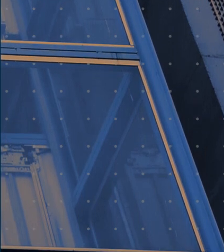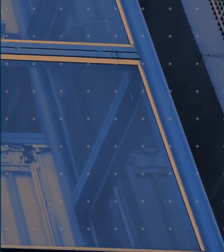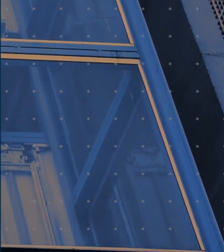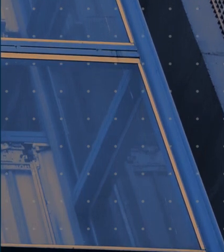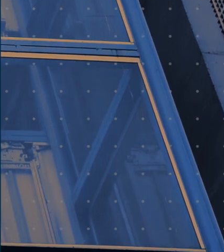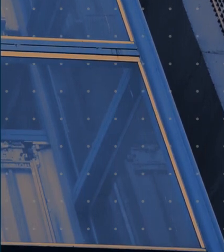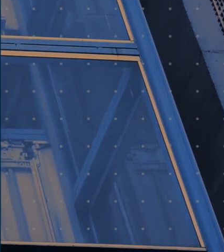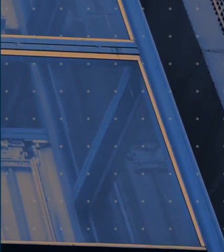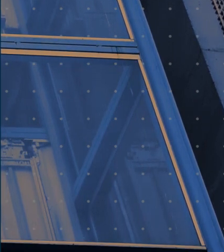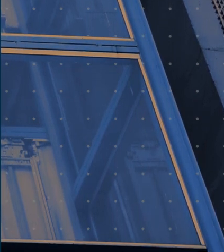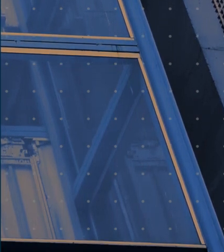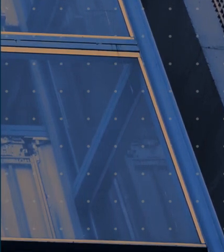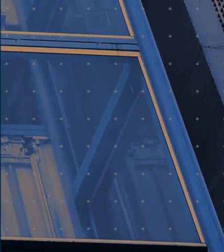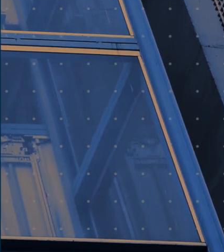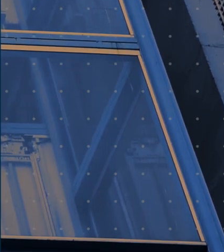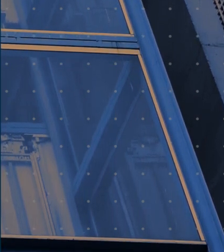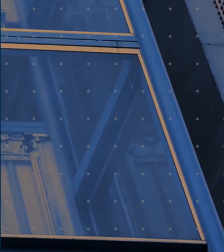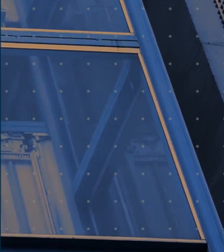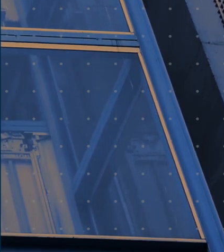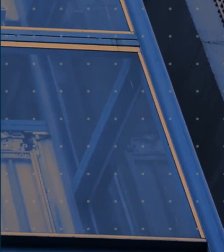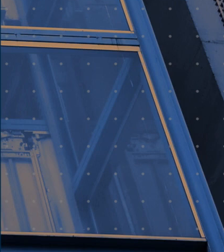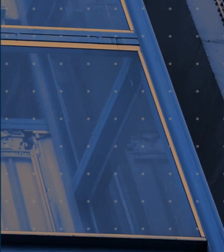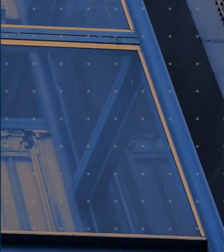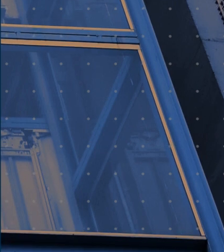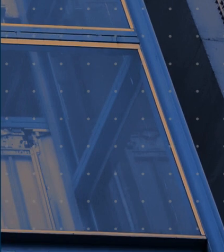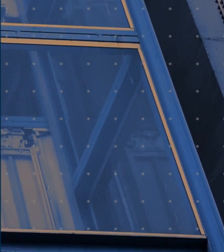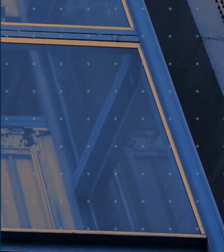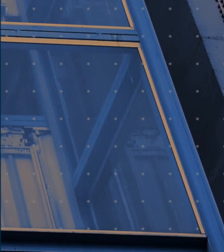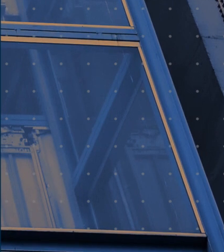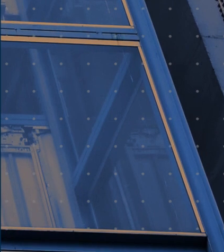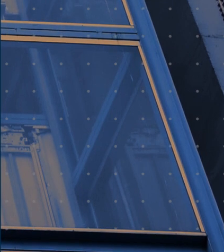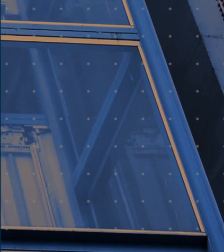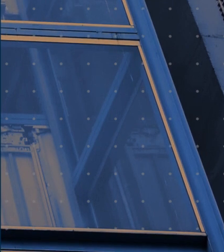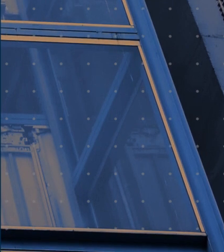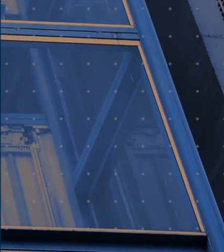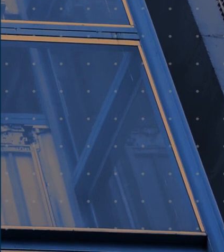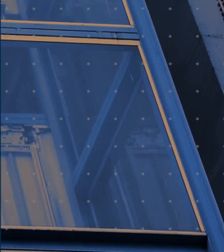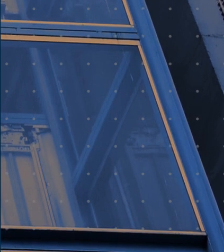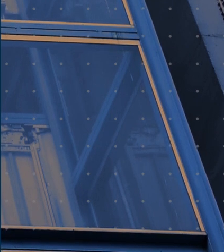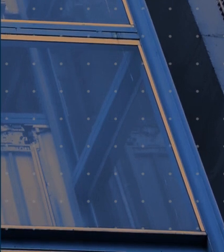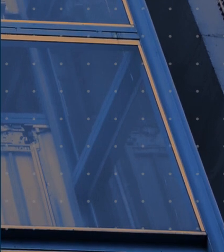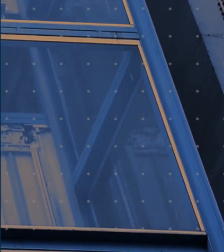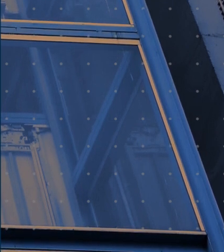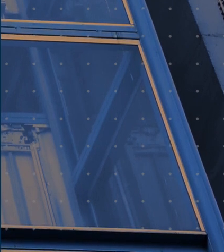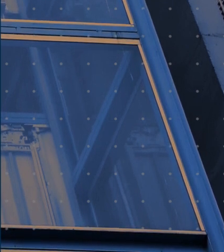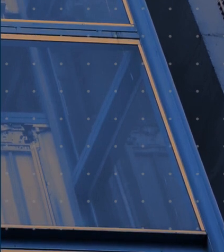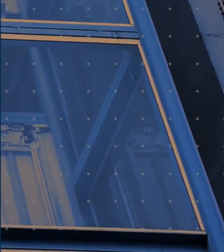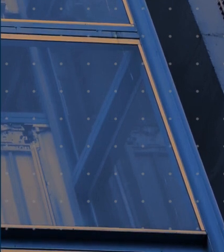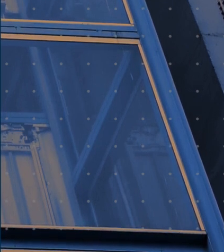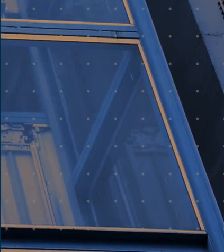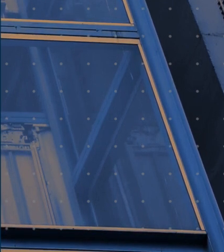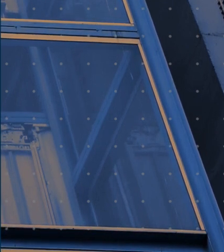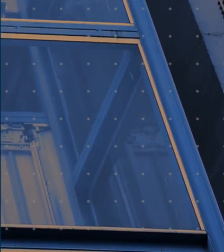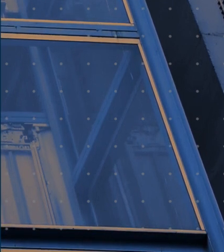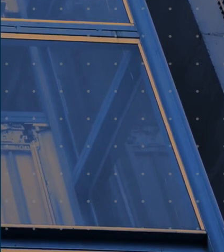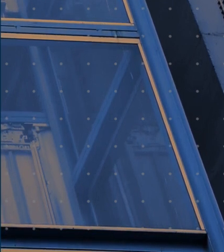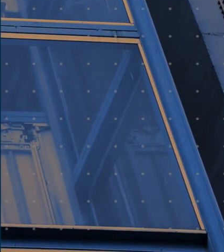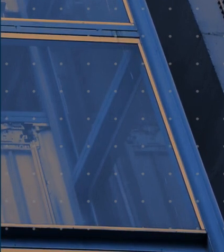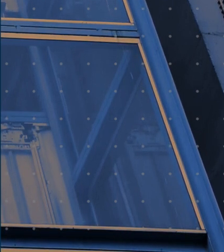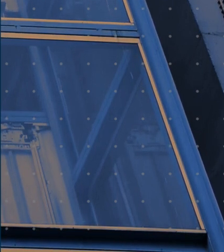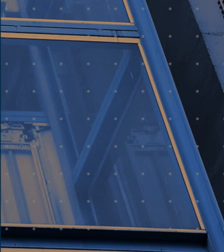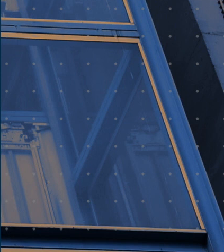caseiro, consultor de vendas, corretor de imóveis, costureira, cozinheiro, designer de